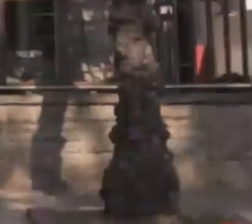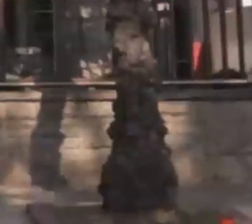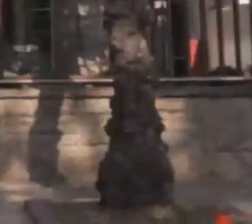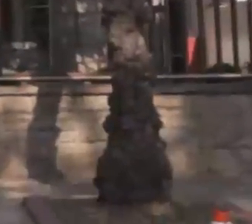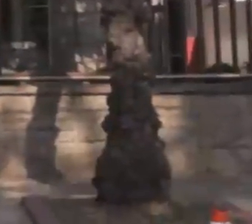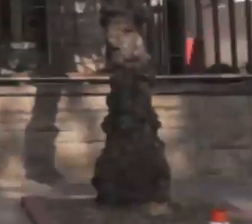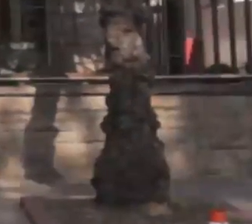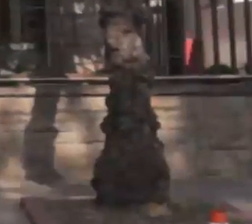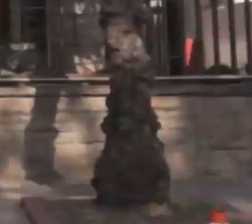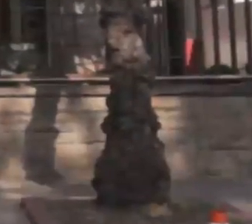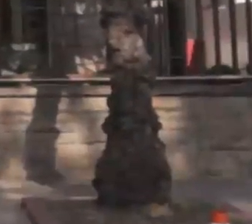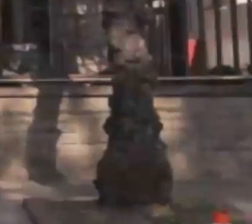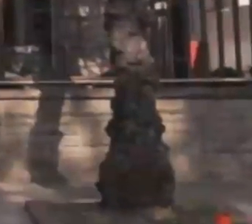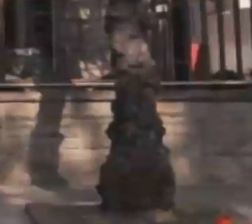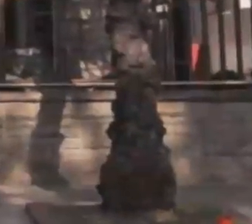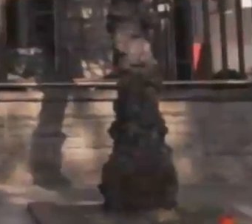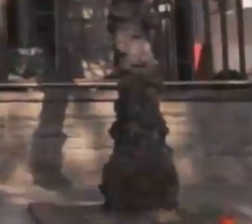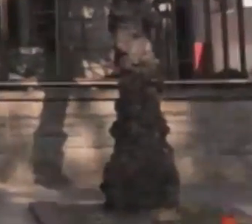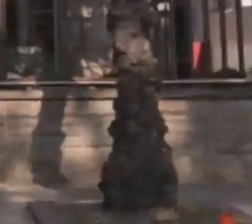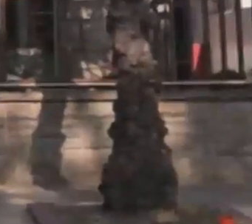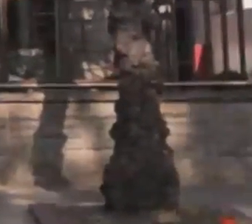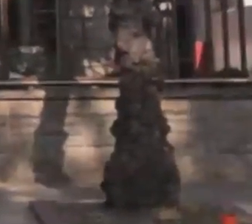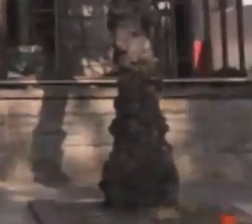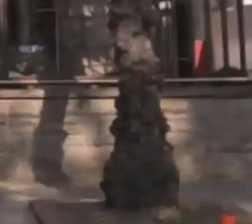Fachada da Escola Estúdio da Criança